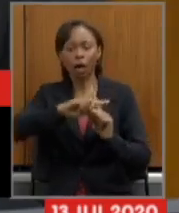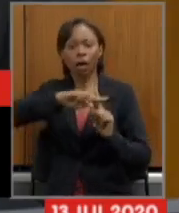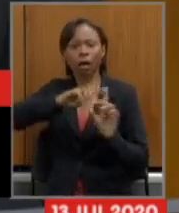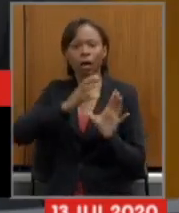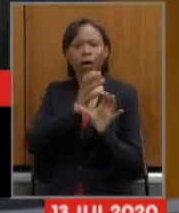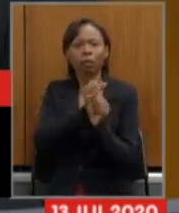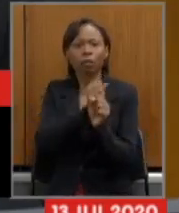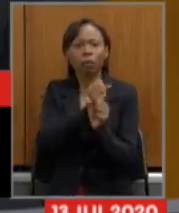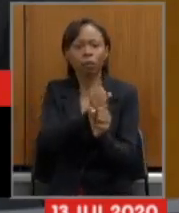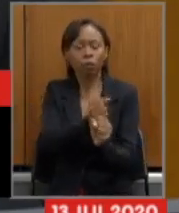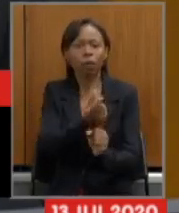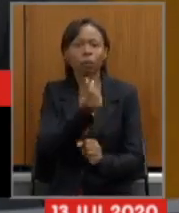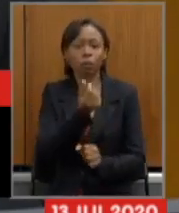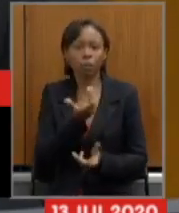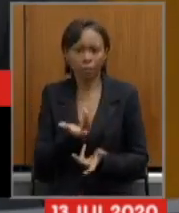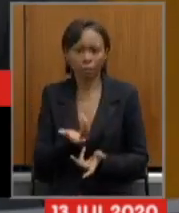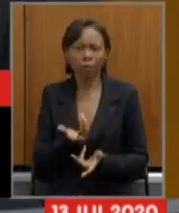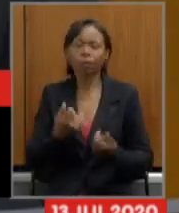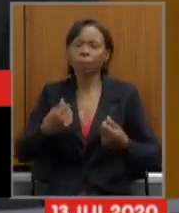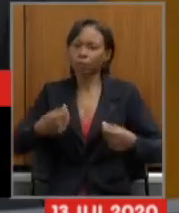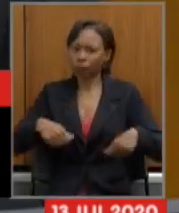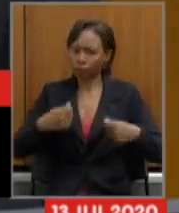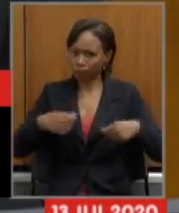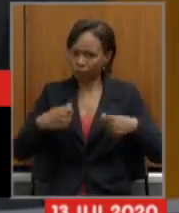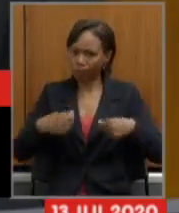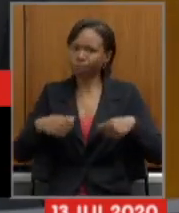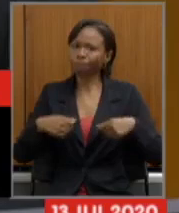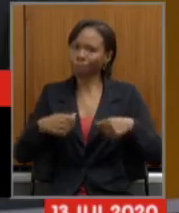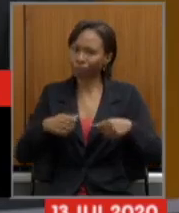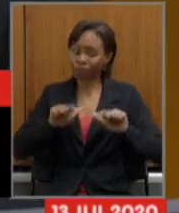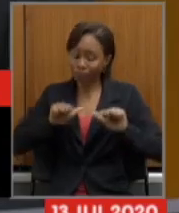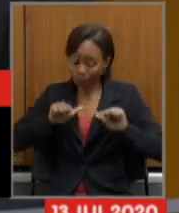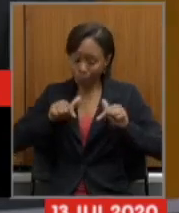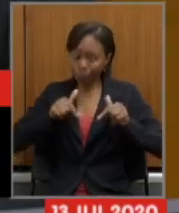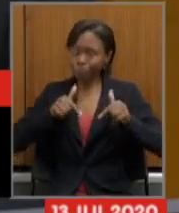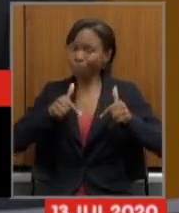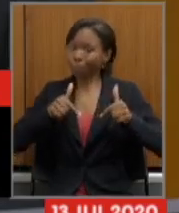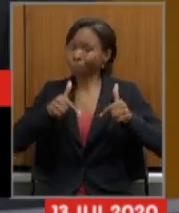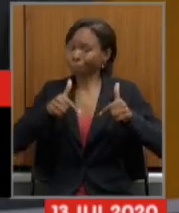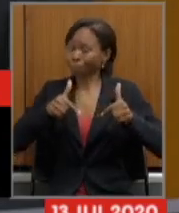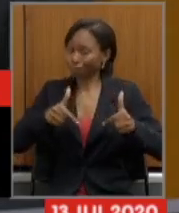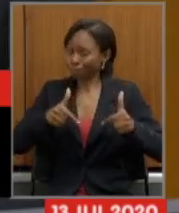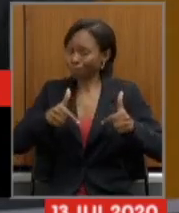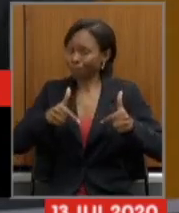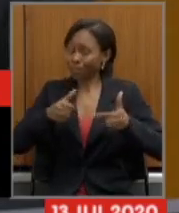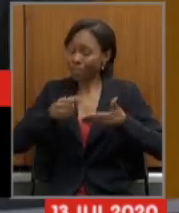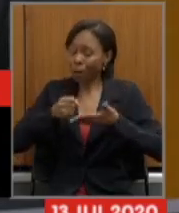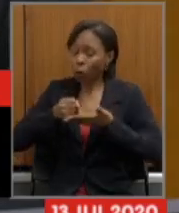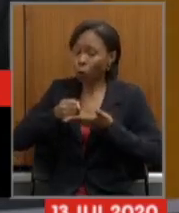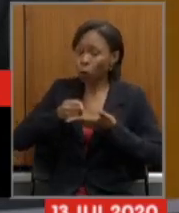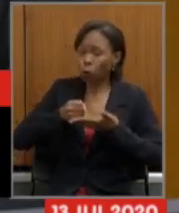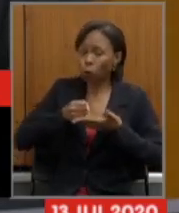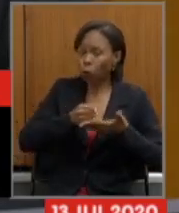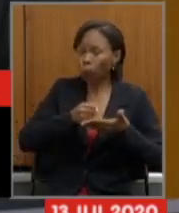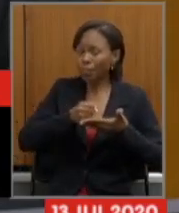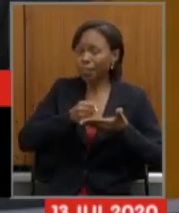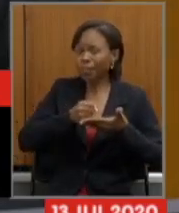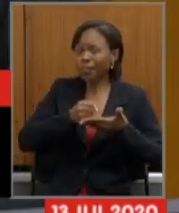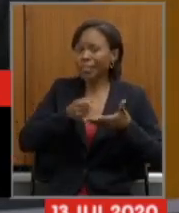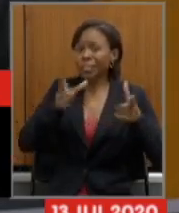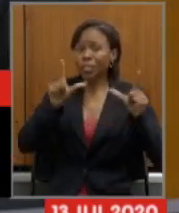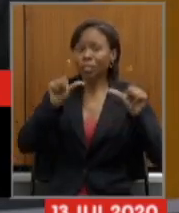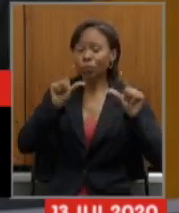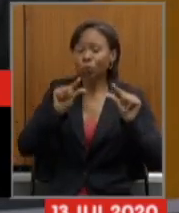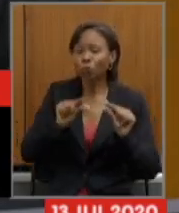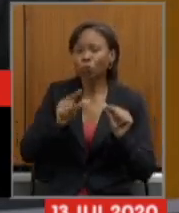Precisamos tomar ações para combater o déficit previdenciário.